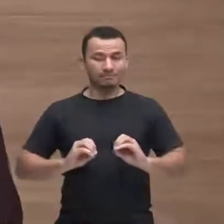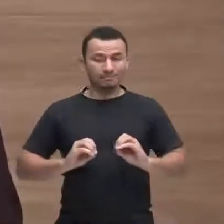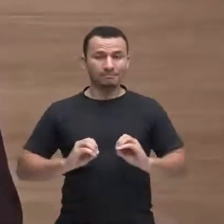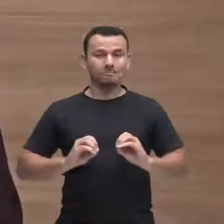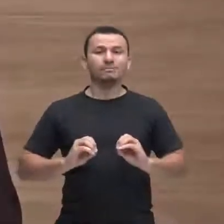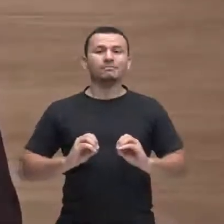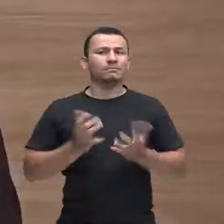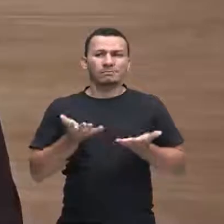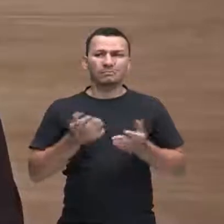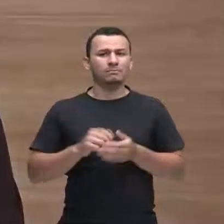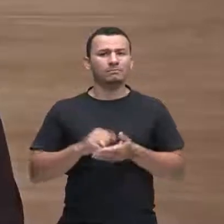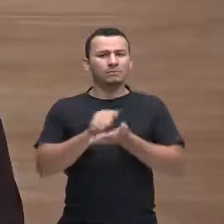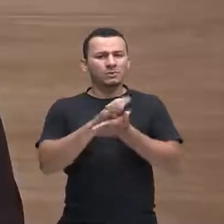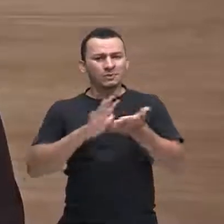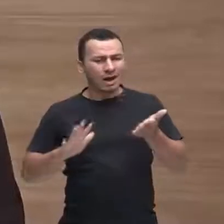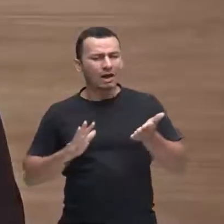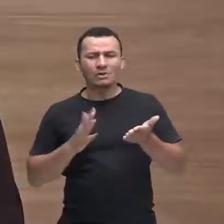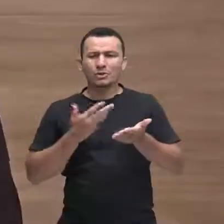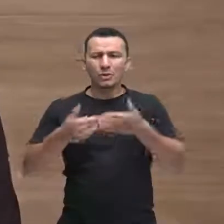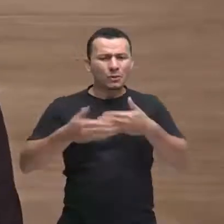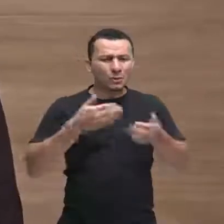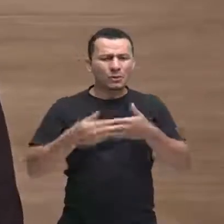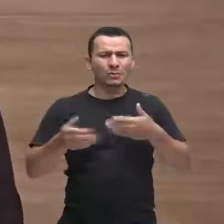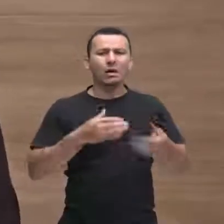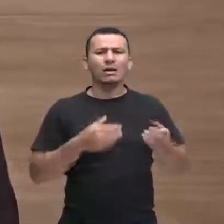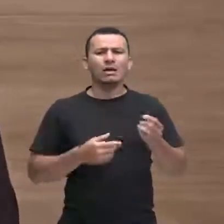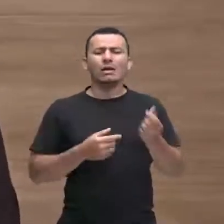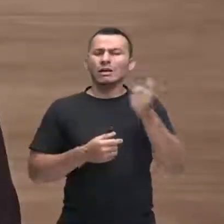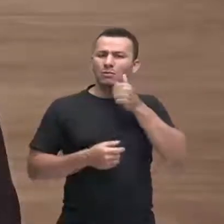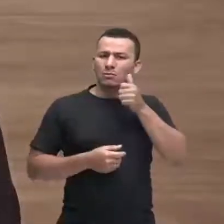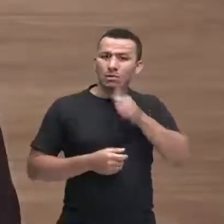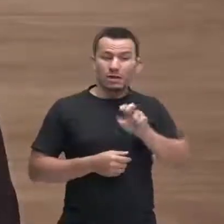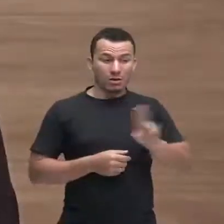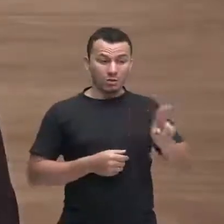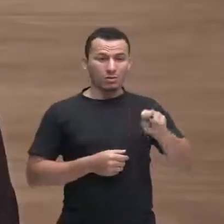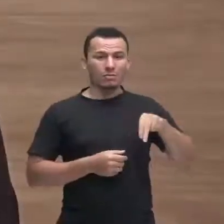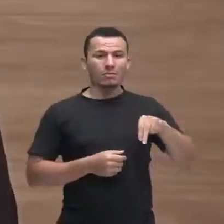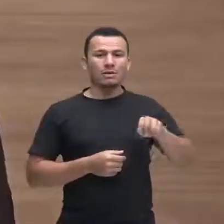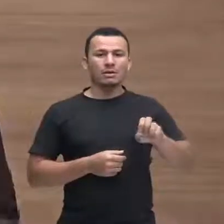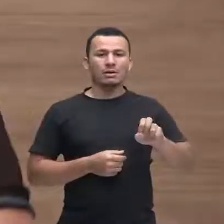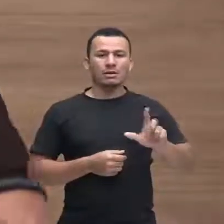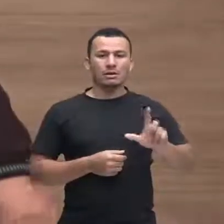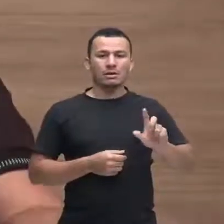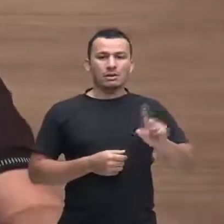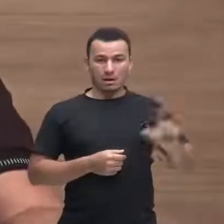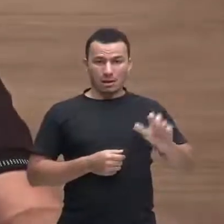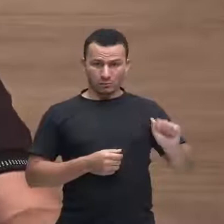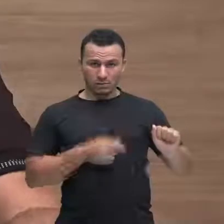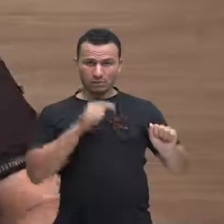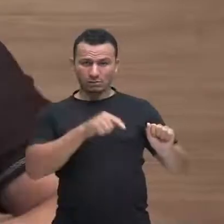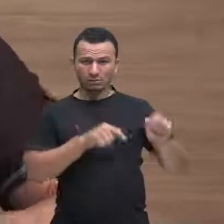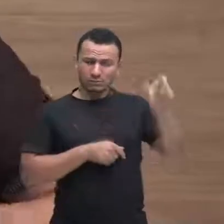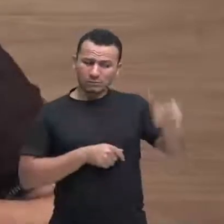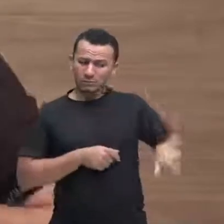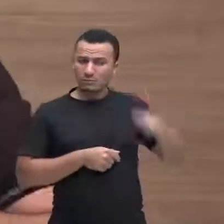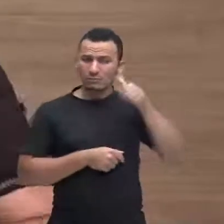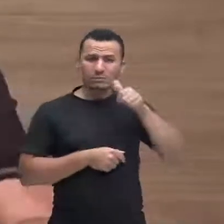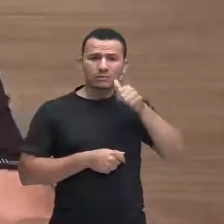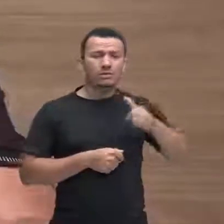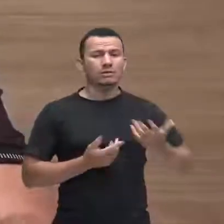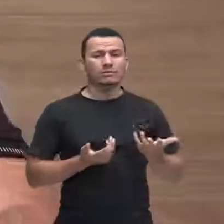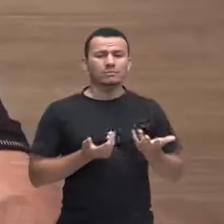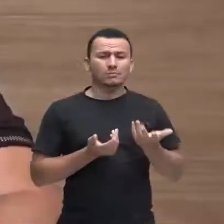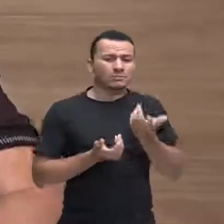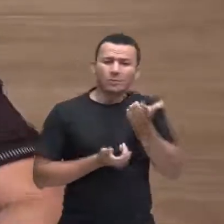qualquer trabalho, essa menina que vamos chamar de Neuza. Neuza, ela não